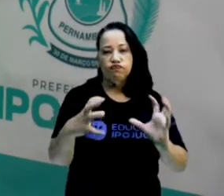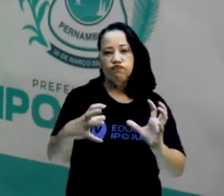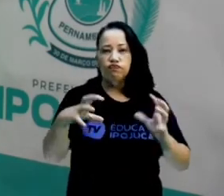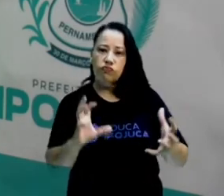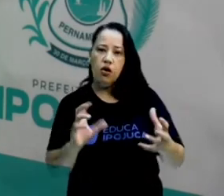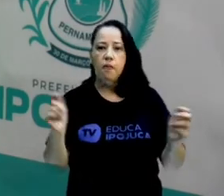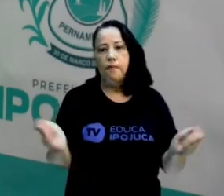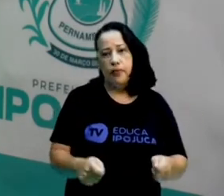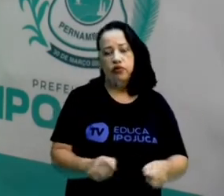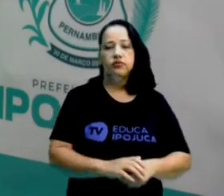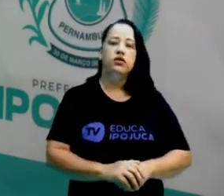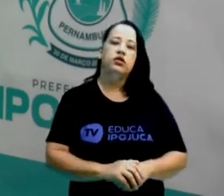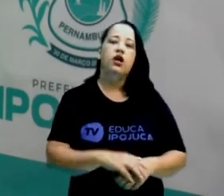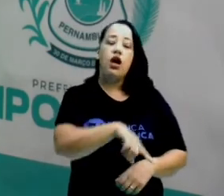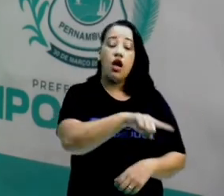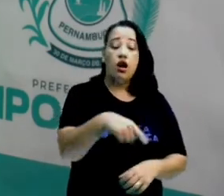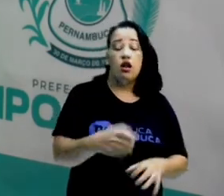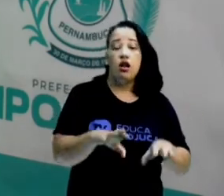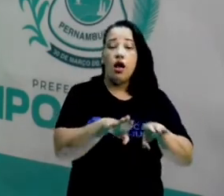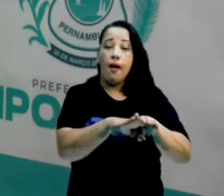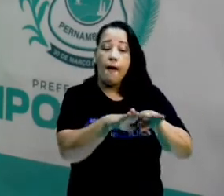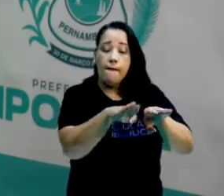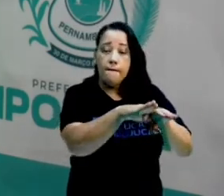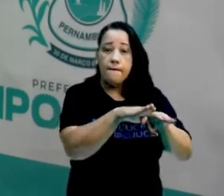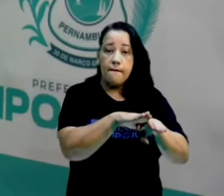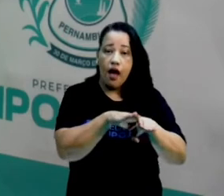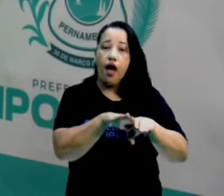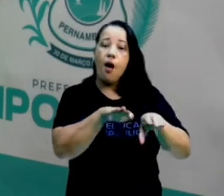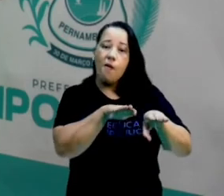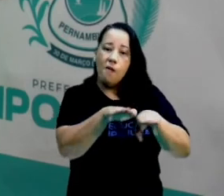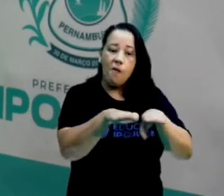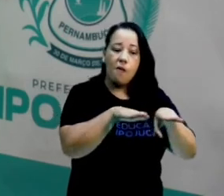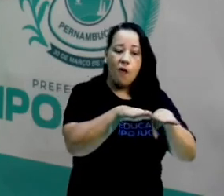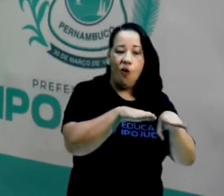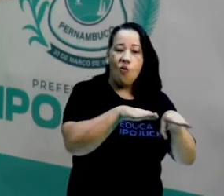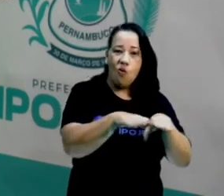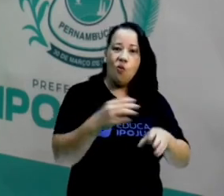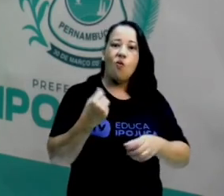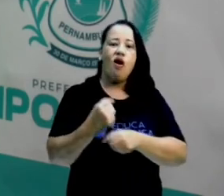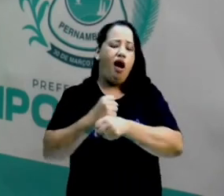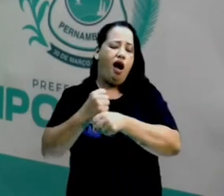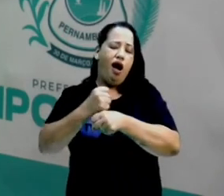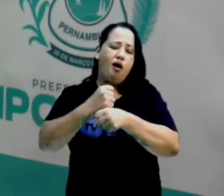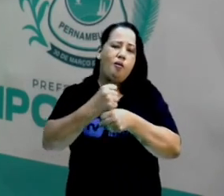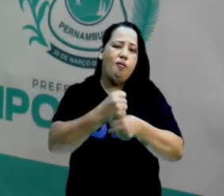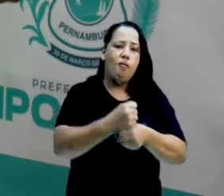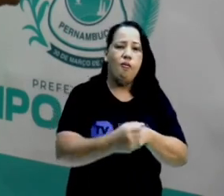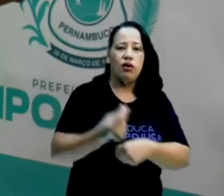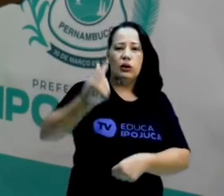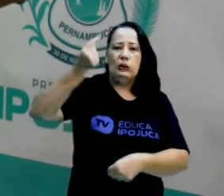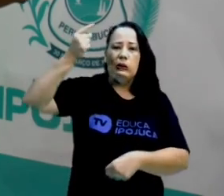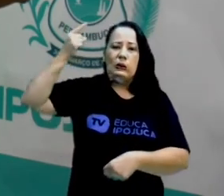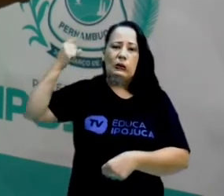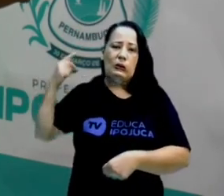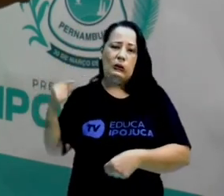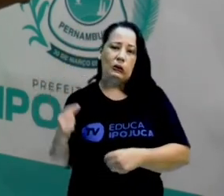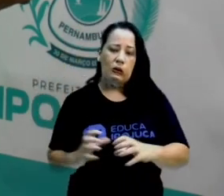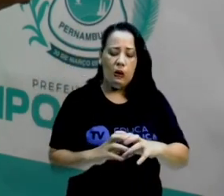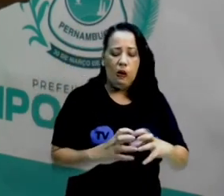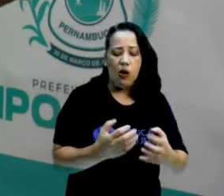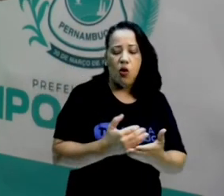as placas tectônicas, elas fazem esse movimento há milhões de anos, desde a formação do nosso planeta,